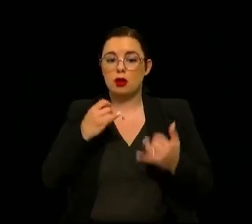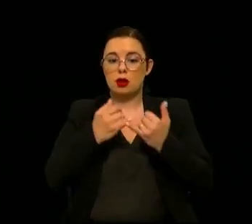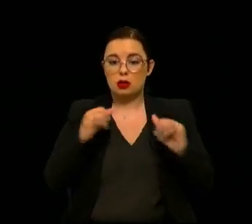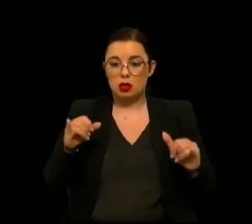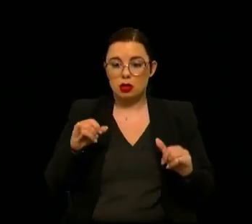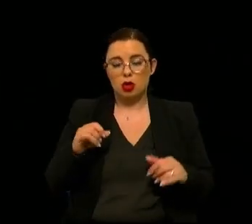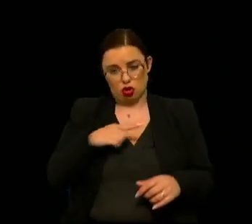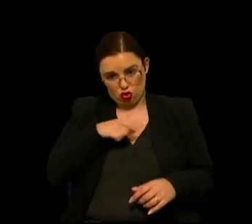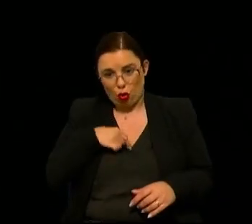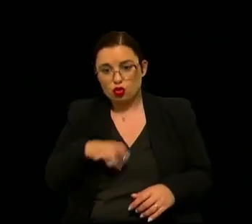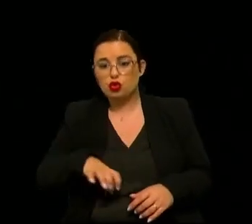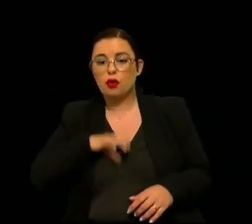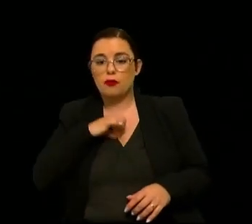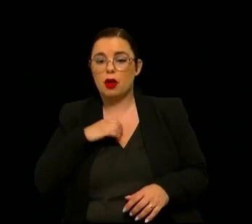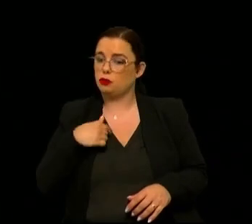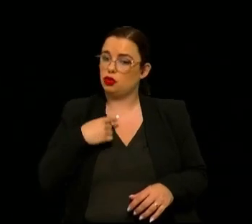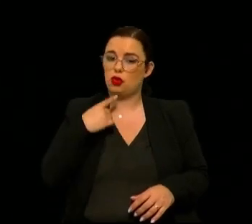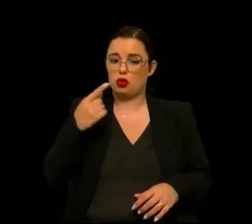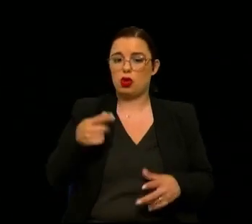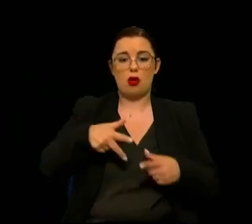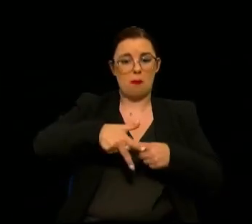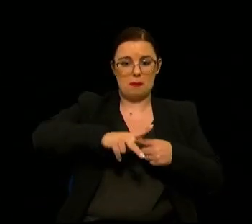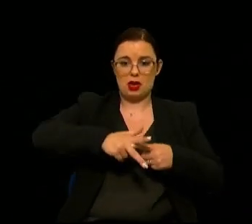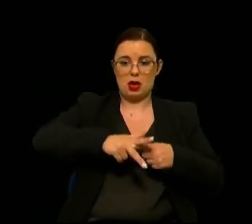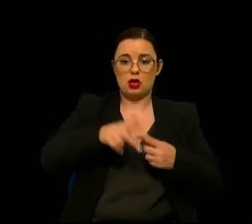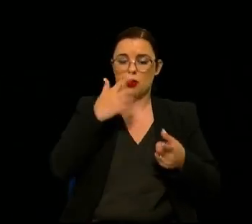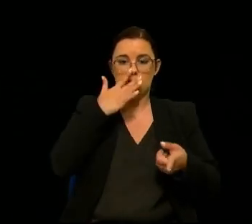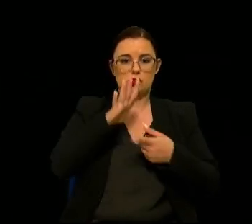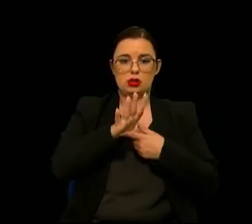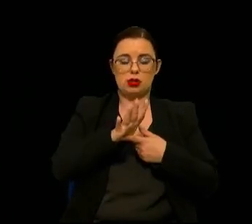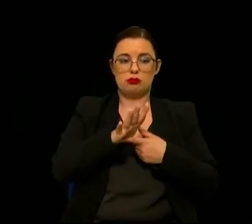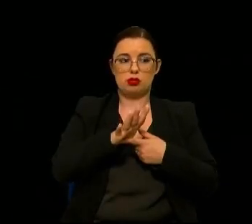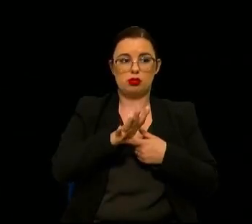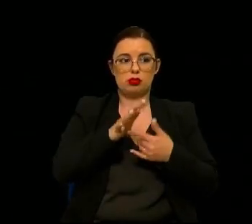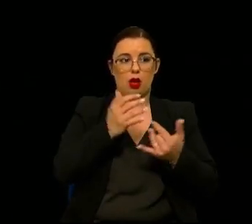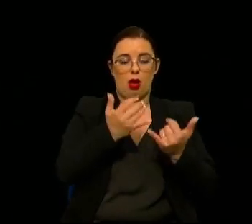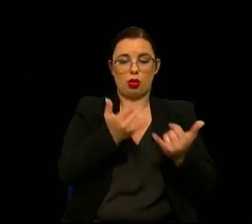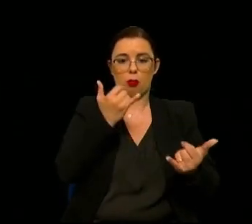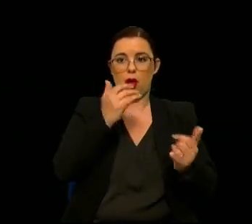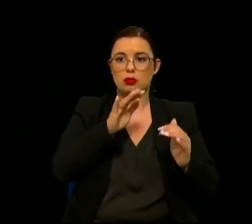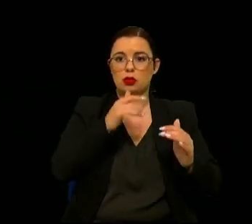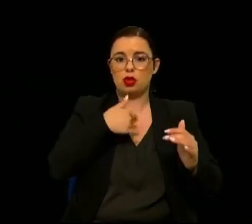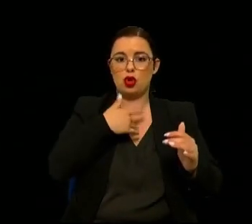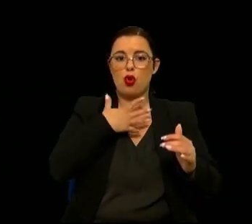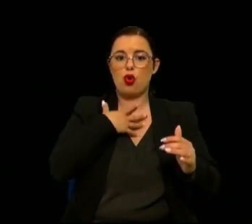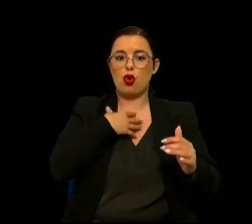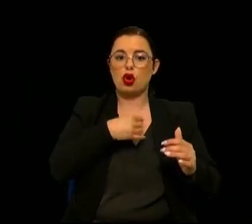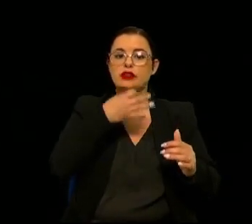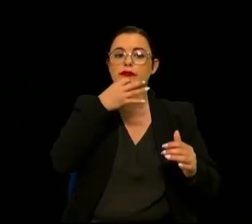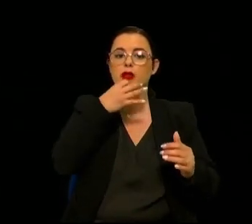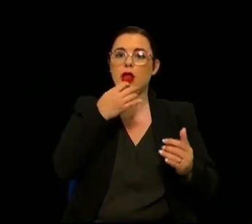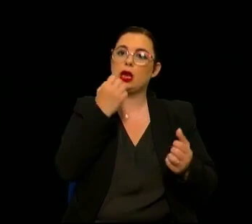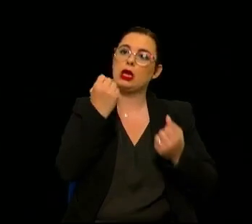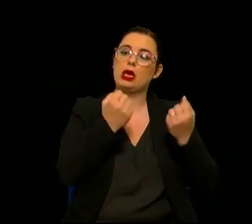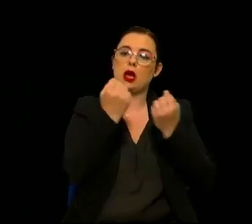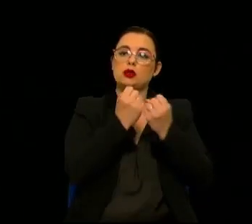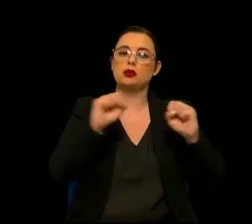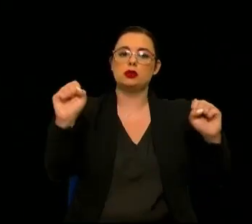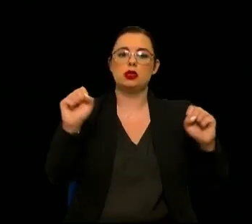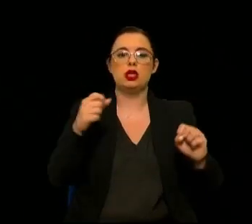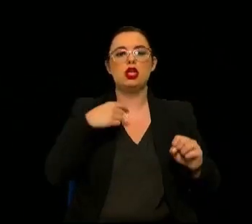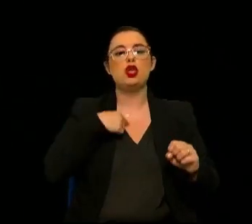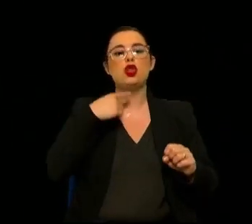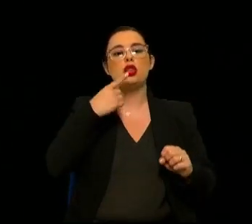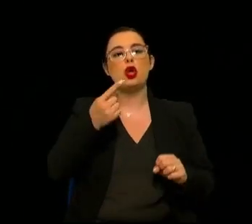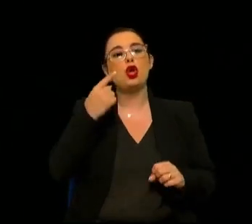confiamos nesses automatismos, e eu vou lhe dizer, na parte da mecânica, por exemplo, que um automatismo, eu gosto pouco de falar de veículos autónomos, dá a ideia de que eu digo